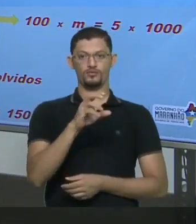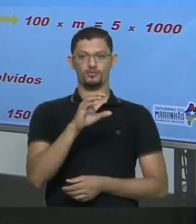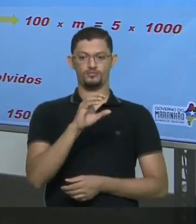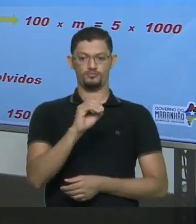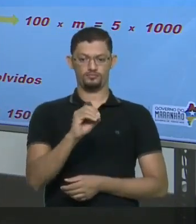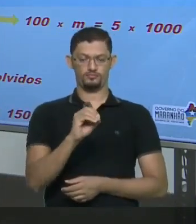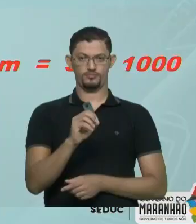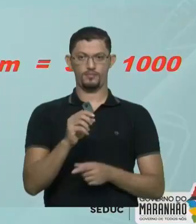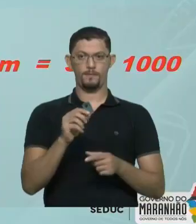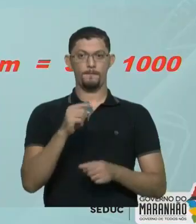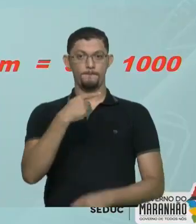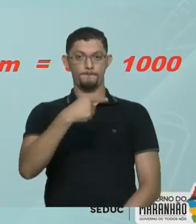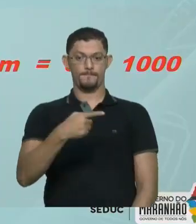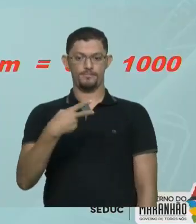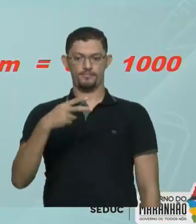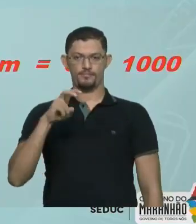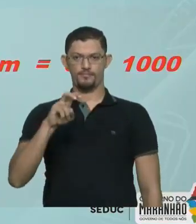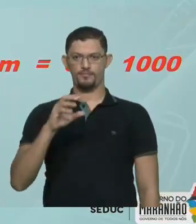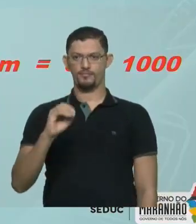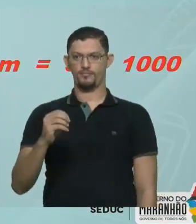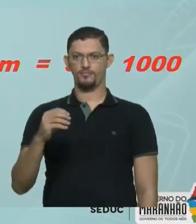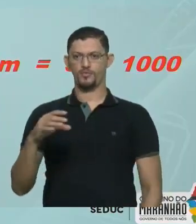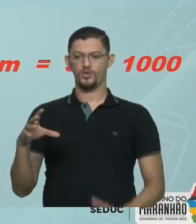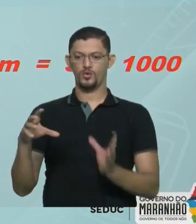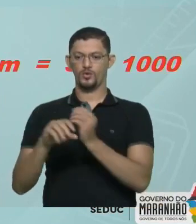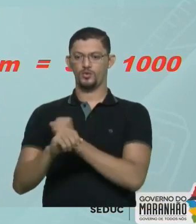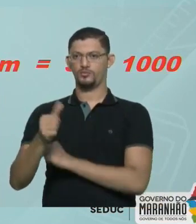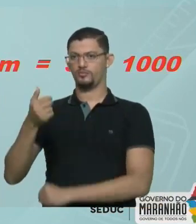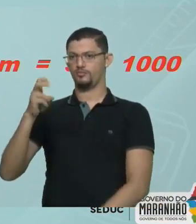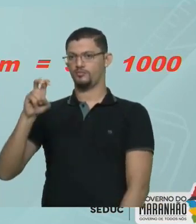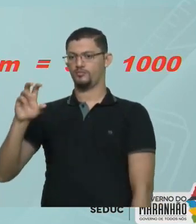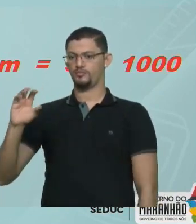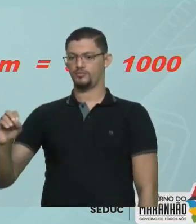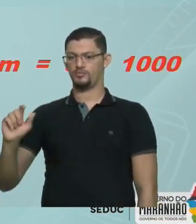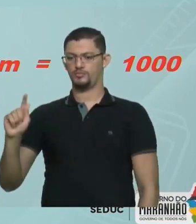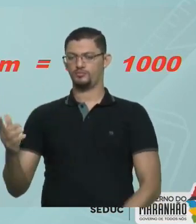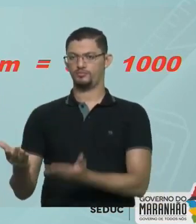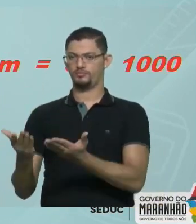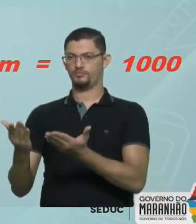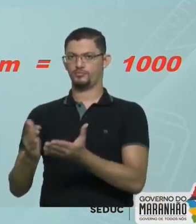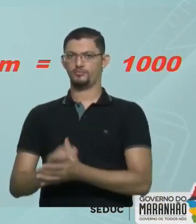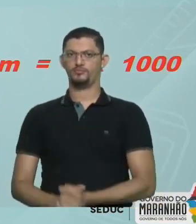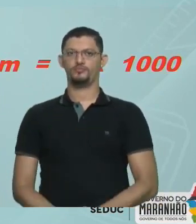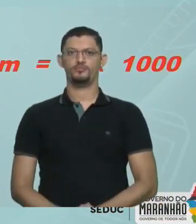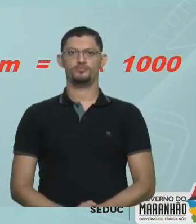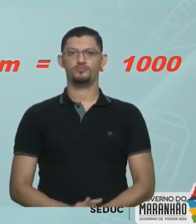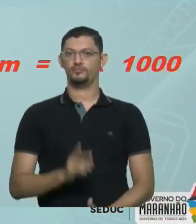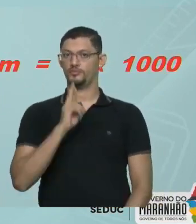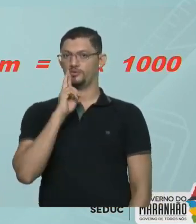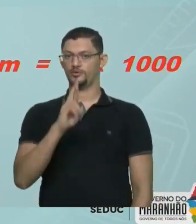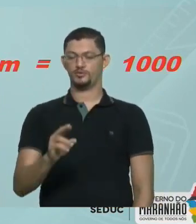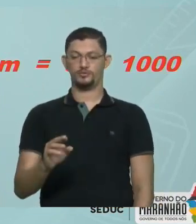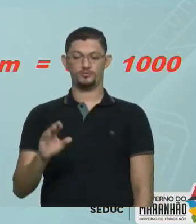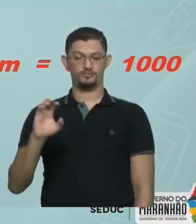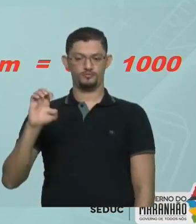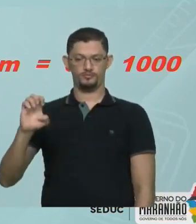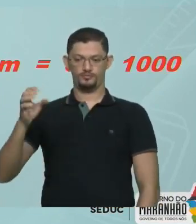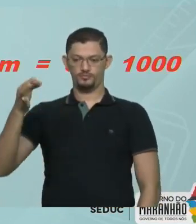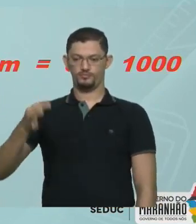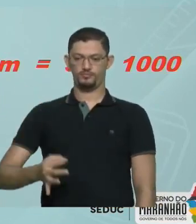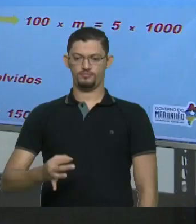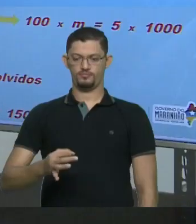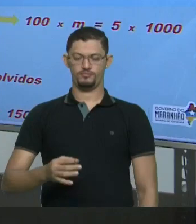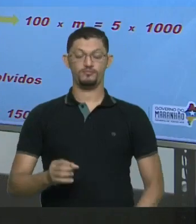Que serão dissolvidos Vai restar quanto De fase sólida Que não vai dissolver 150 Resposta certa Letra D